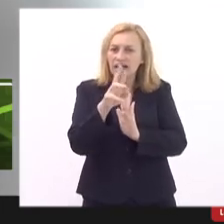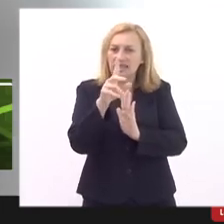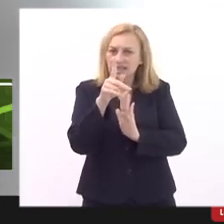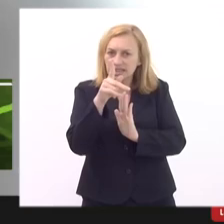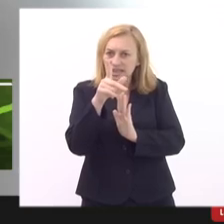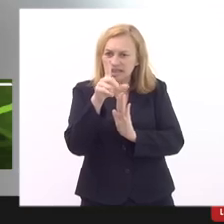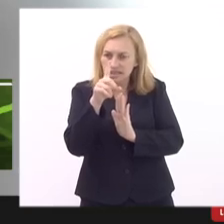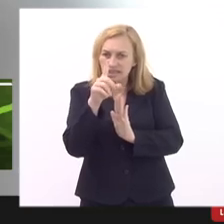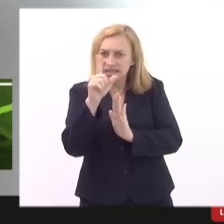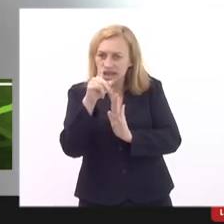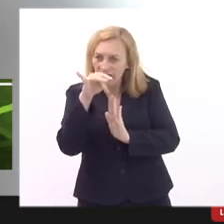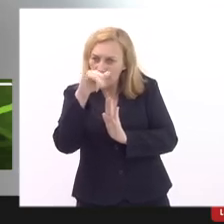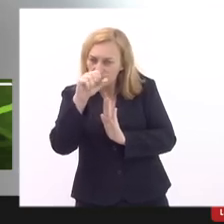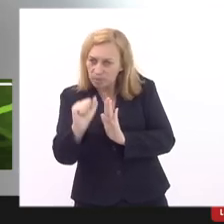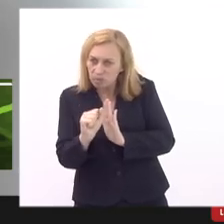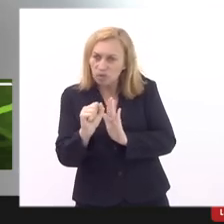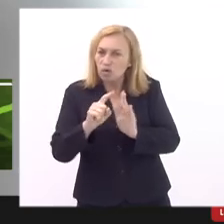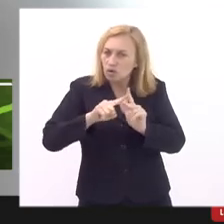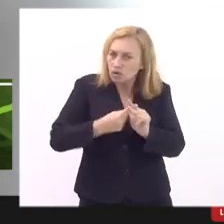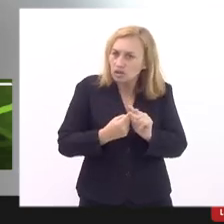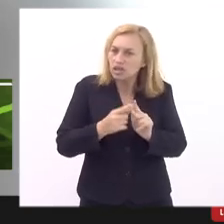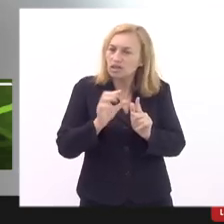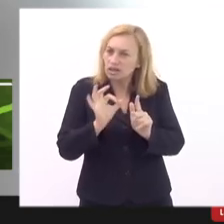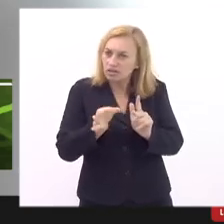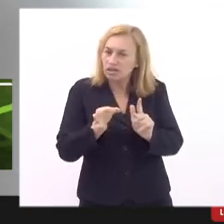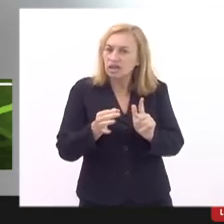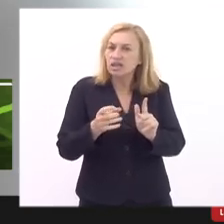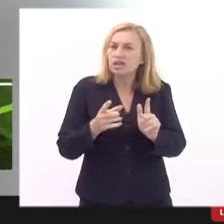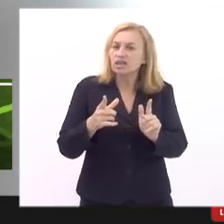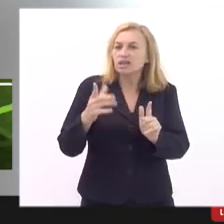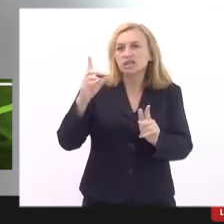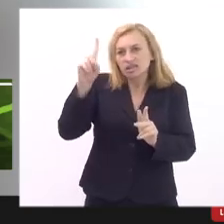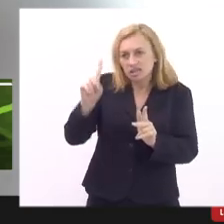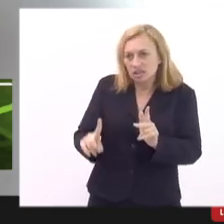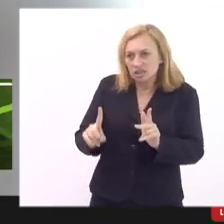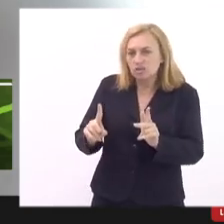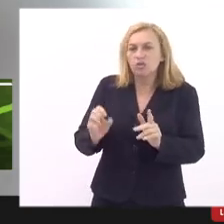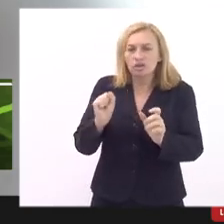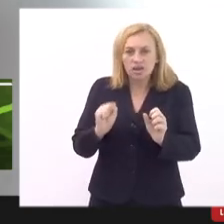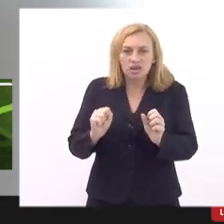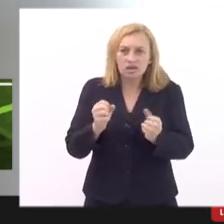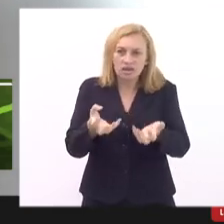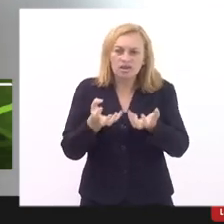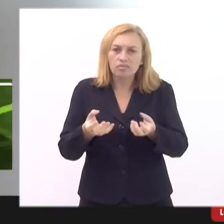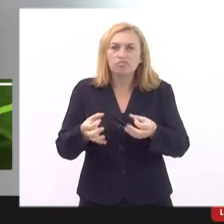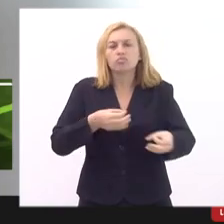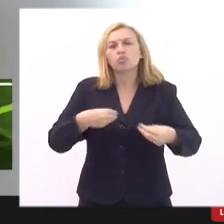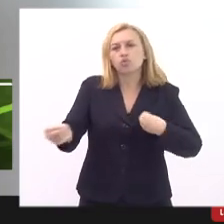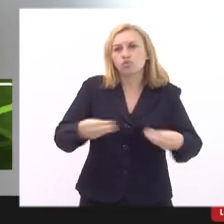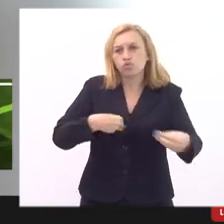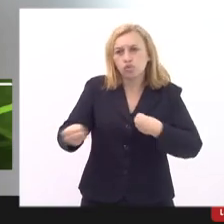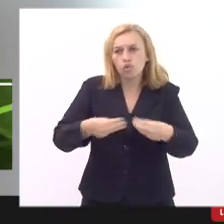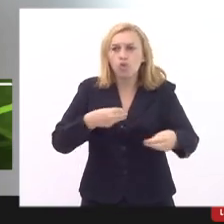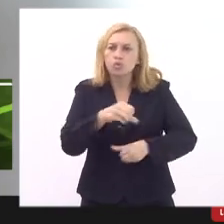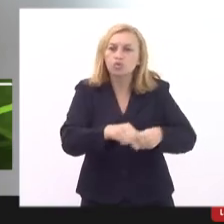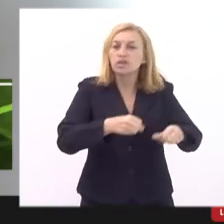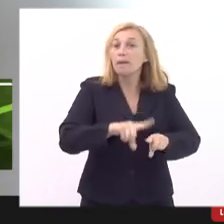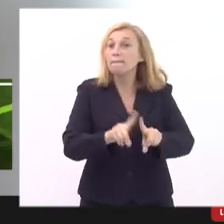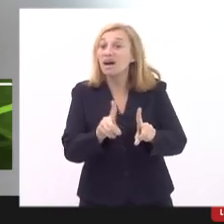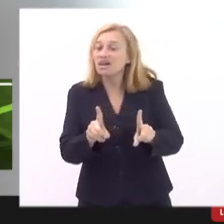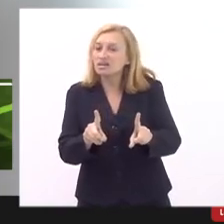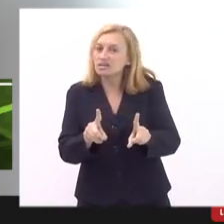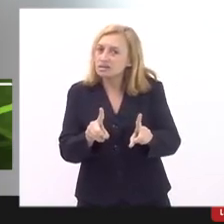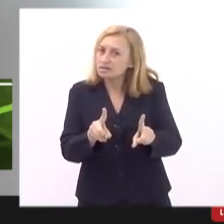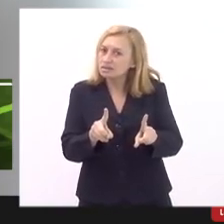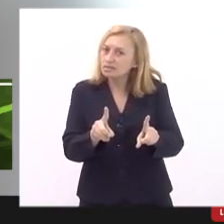o diretor quer ter uma um poder de flexibilização desse cardápio de mudança mas a gente